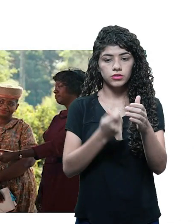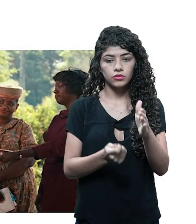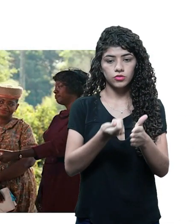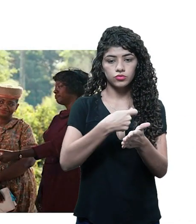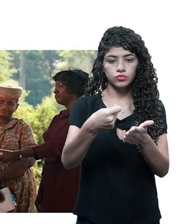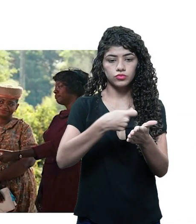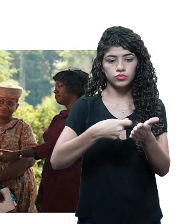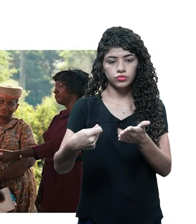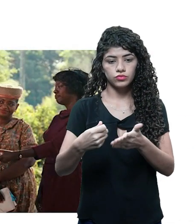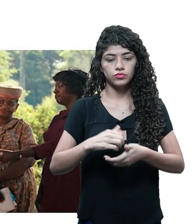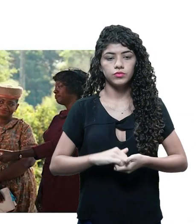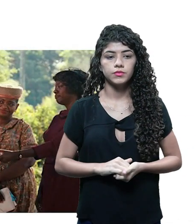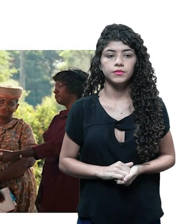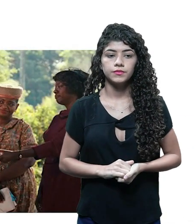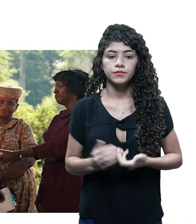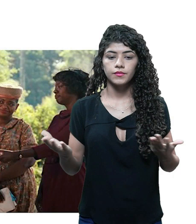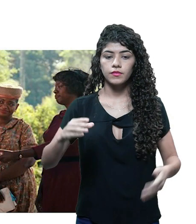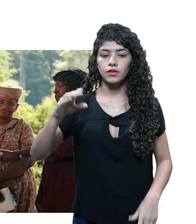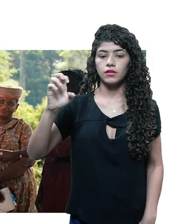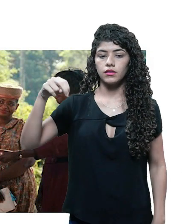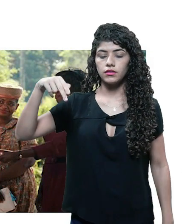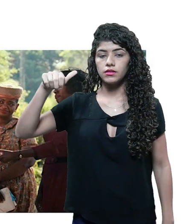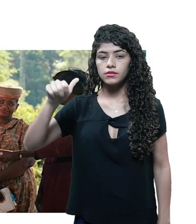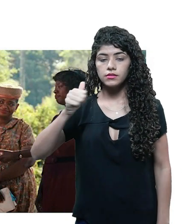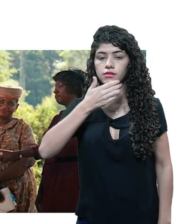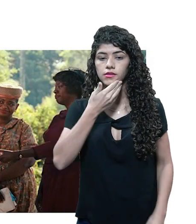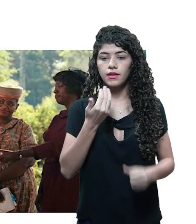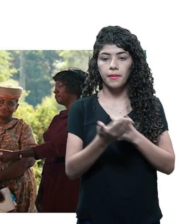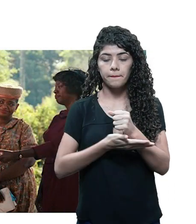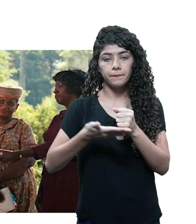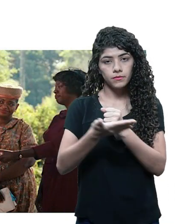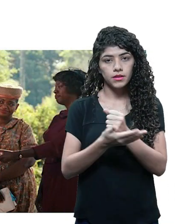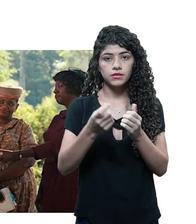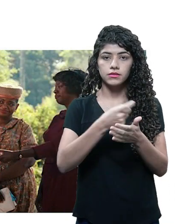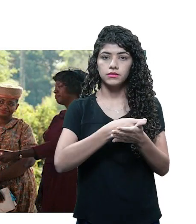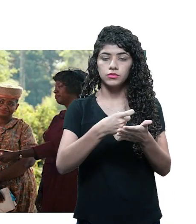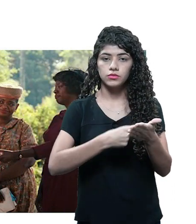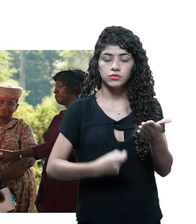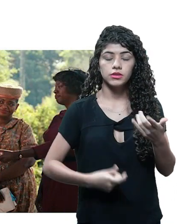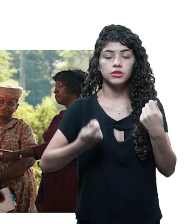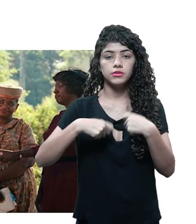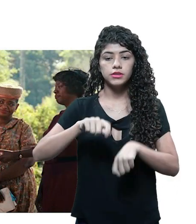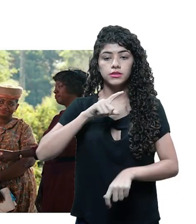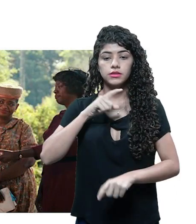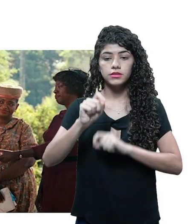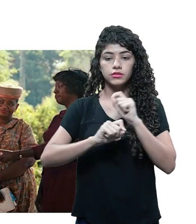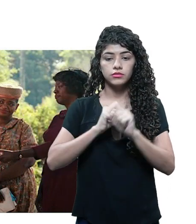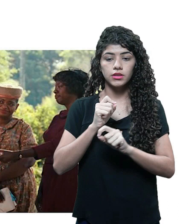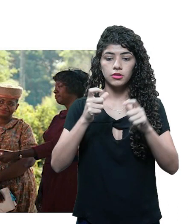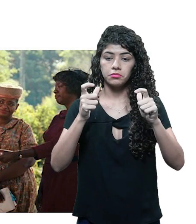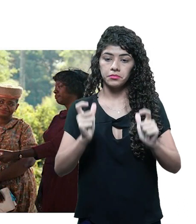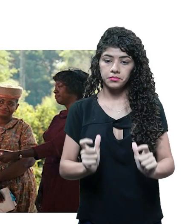Então, a cena é a base, a unidade dramática do roteiro. Deve conter